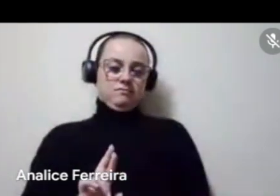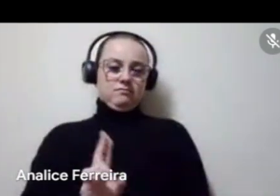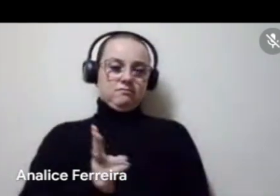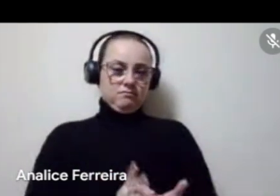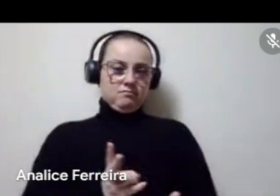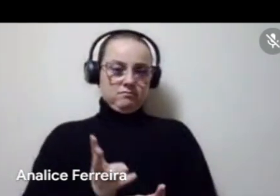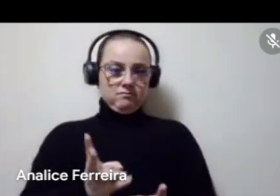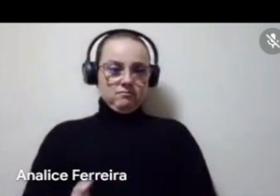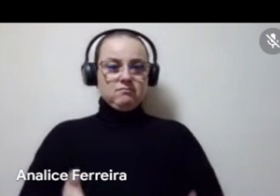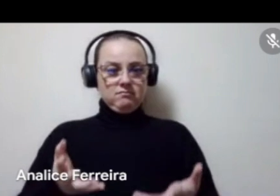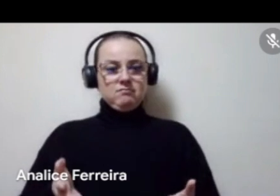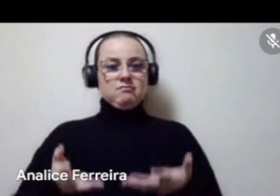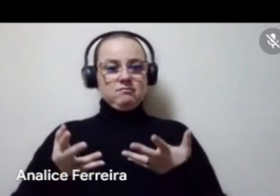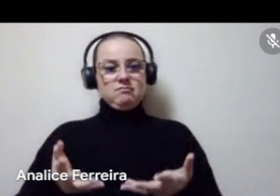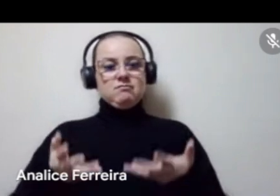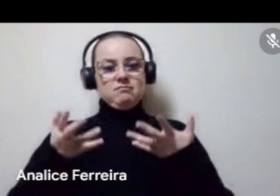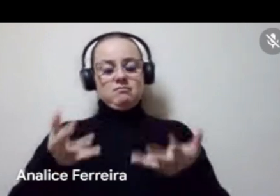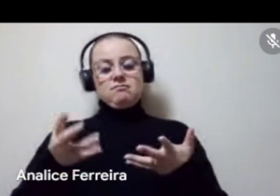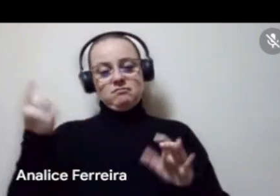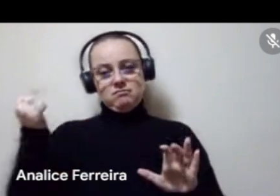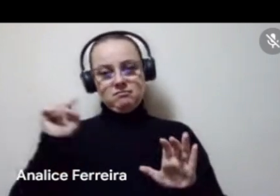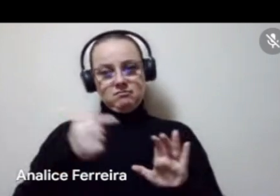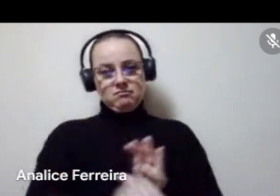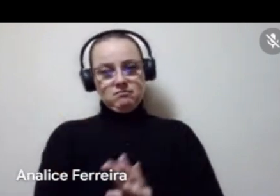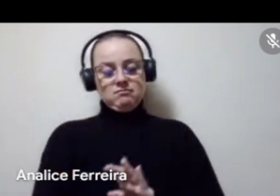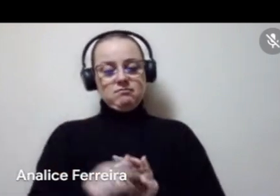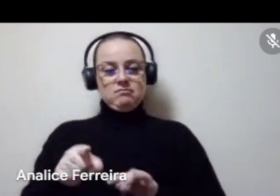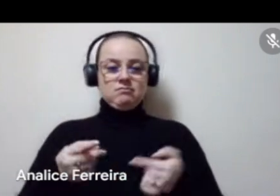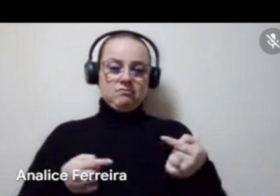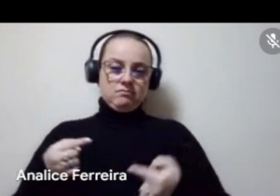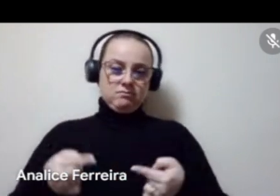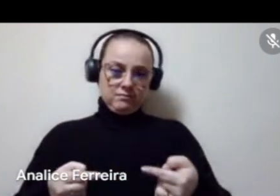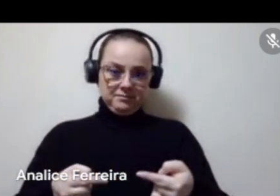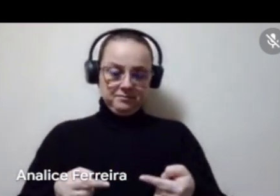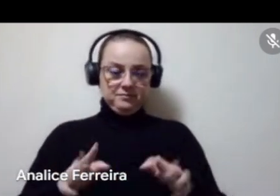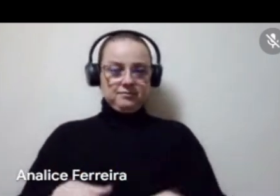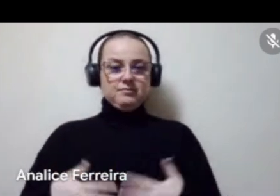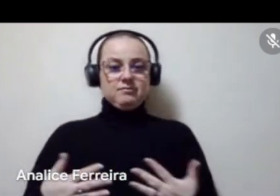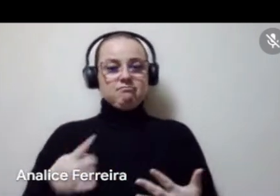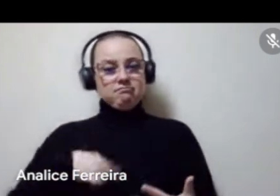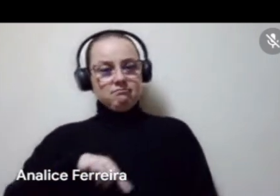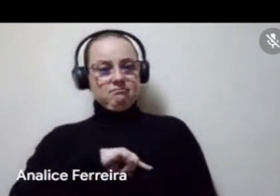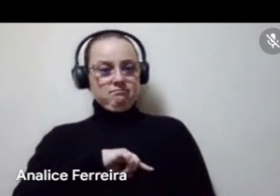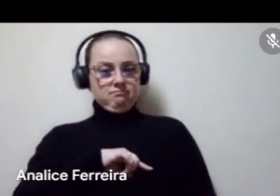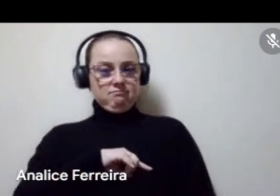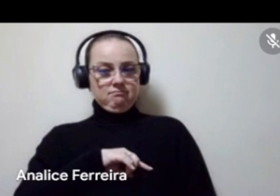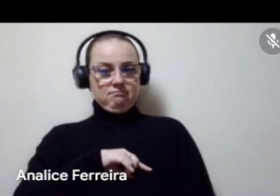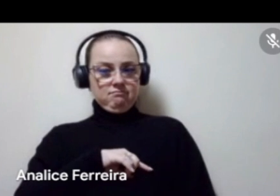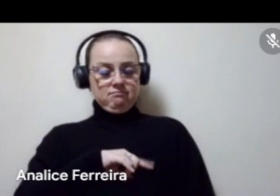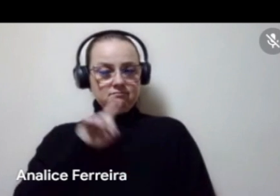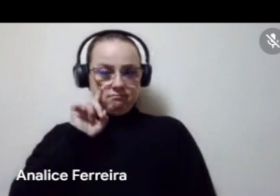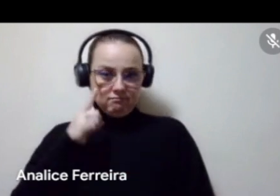para ter um aprofundamento dessas discussões, torna a ideia